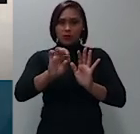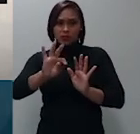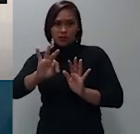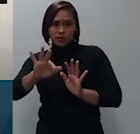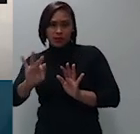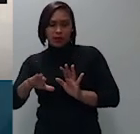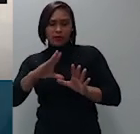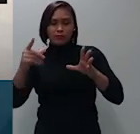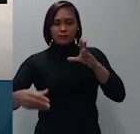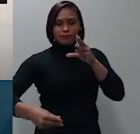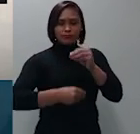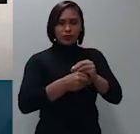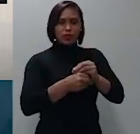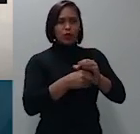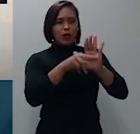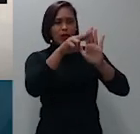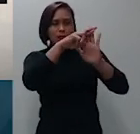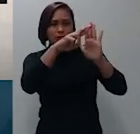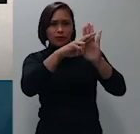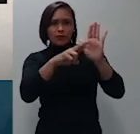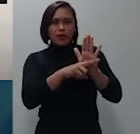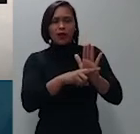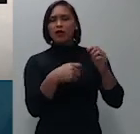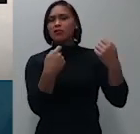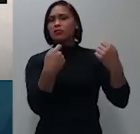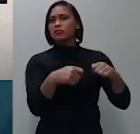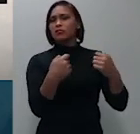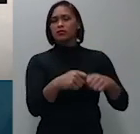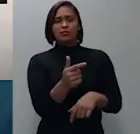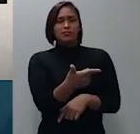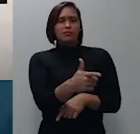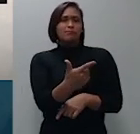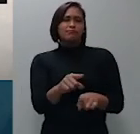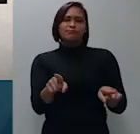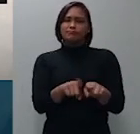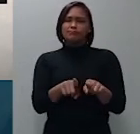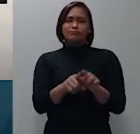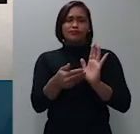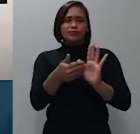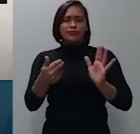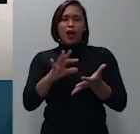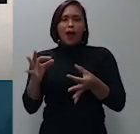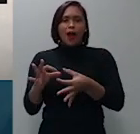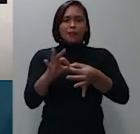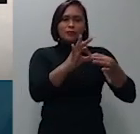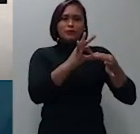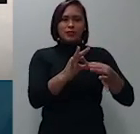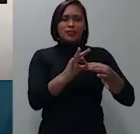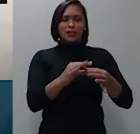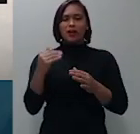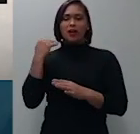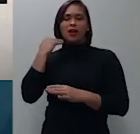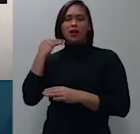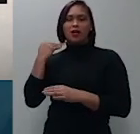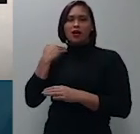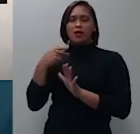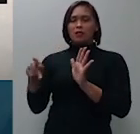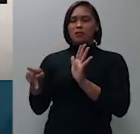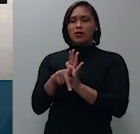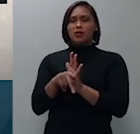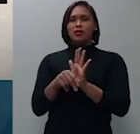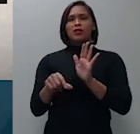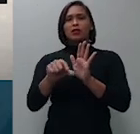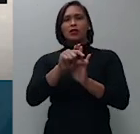cláusulas a desnecessidade de que os corpadores sejam filiados às respectivas entidades autoras cláusula 5.3